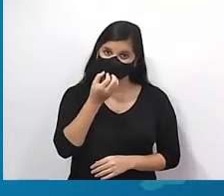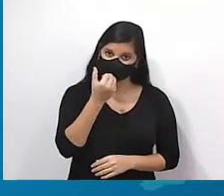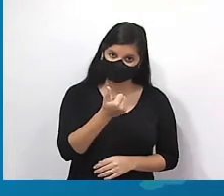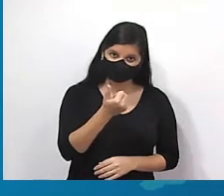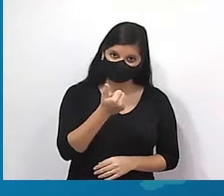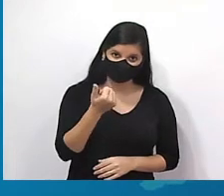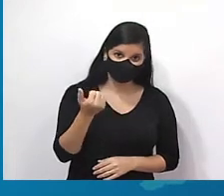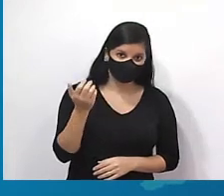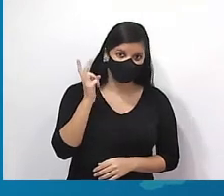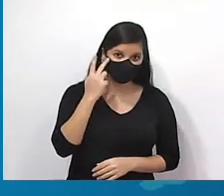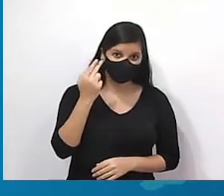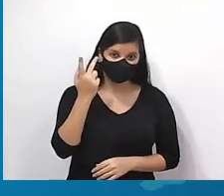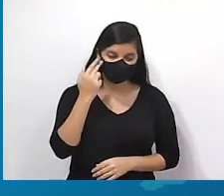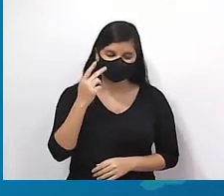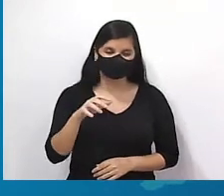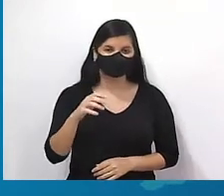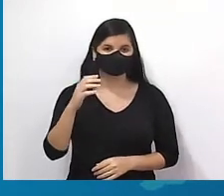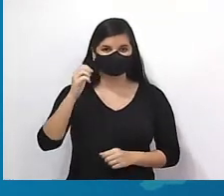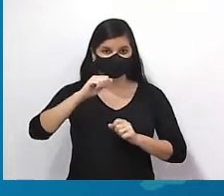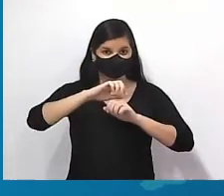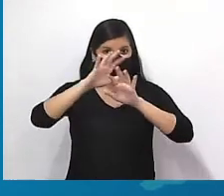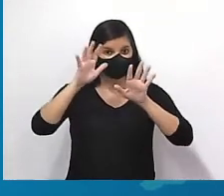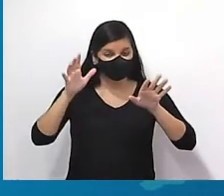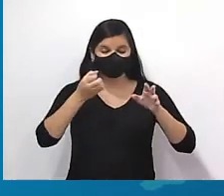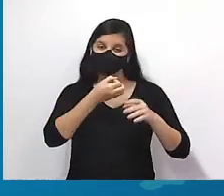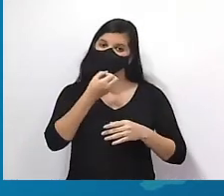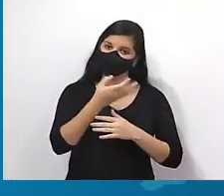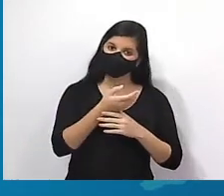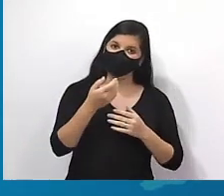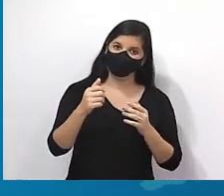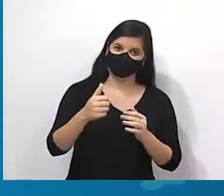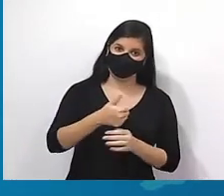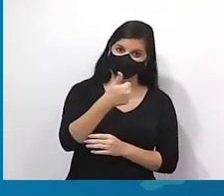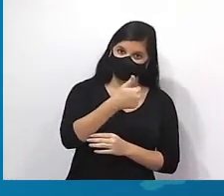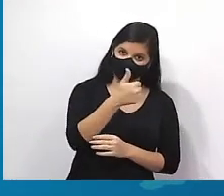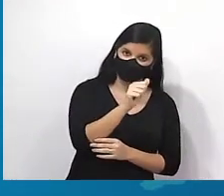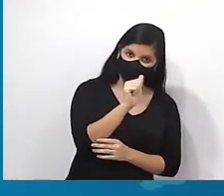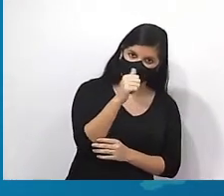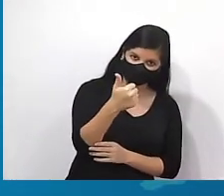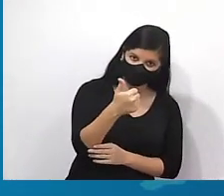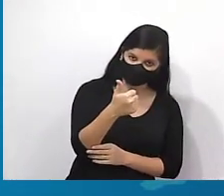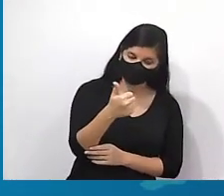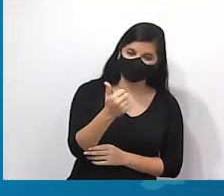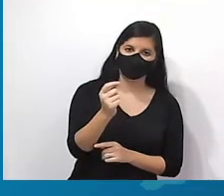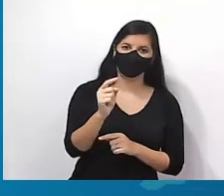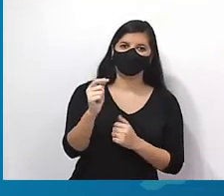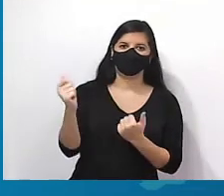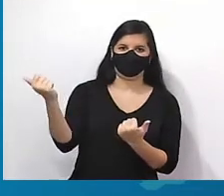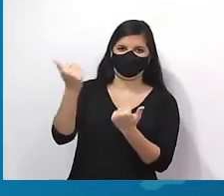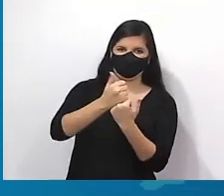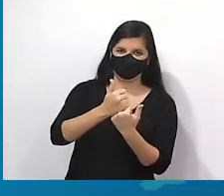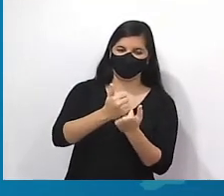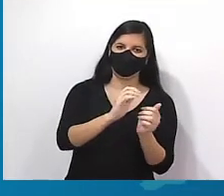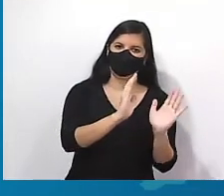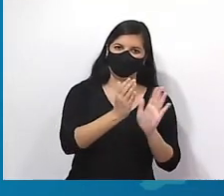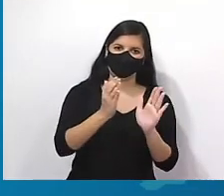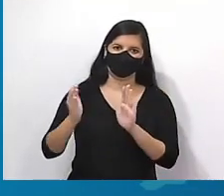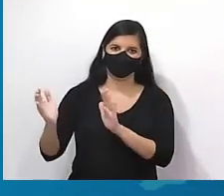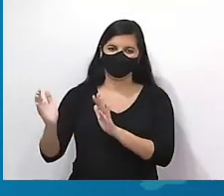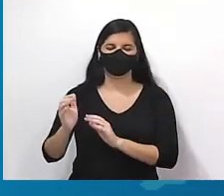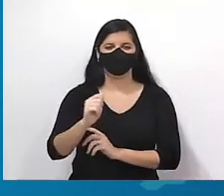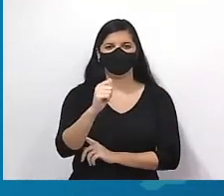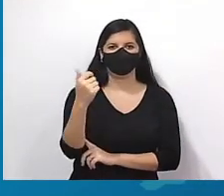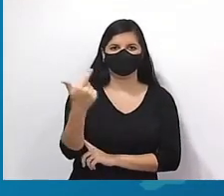Deu pra entender? Respirou bastante? Viu que o primeiro eu uso a 1. No segundo, eu aplico a fórmula na ordem. E eu